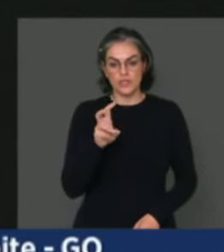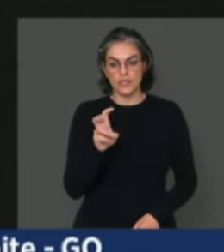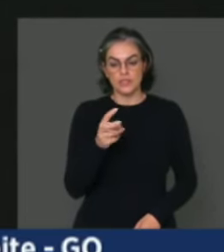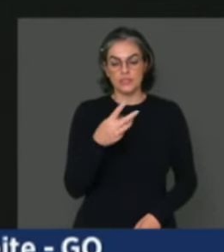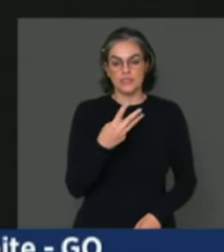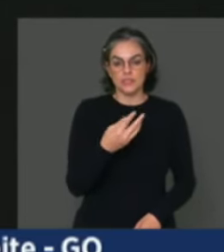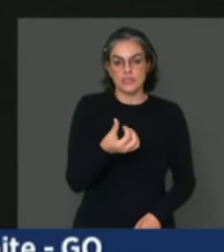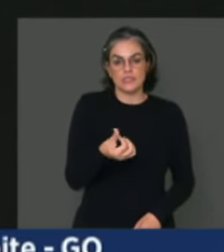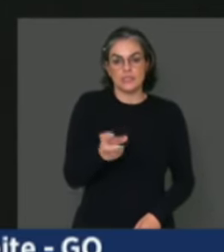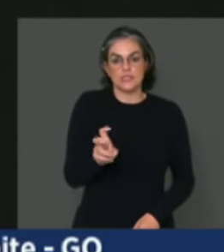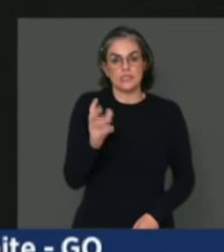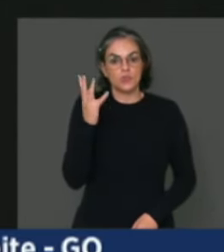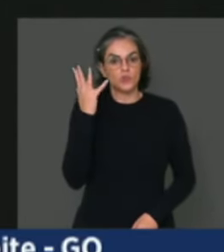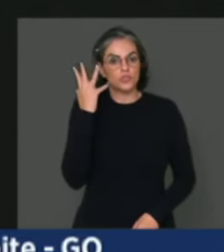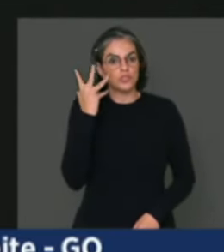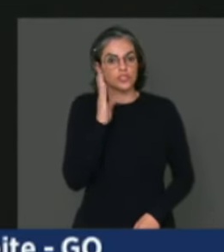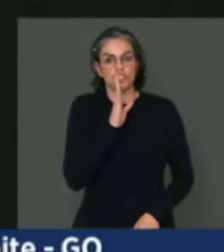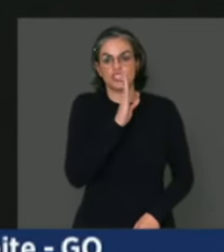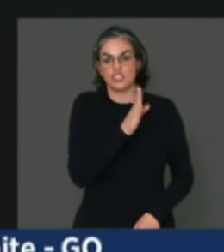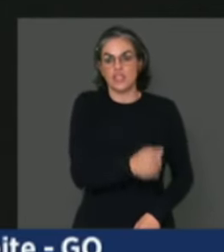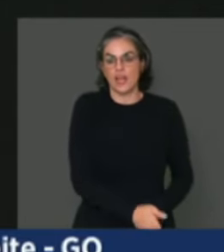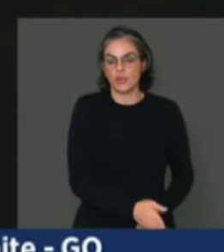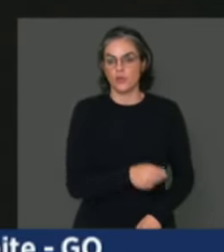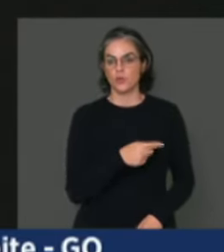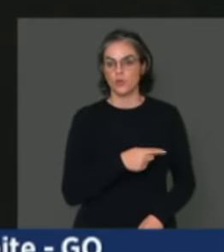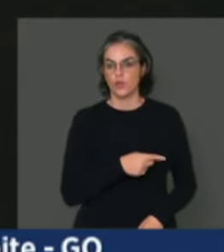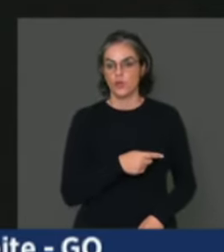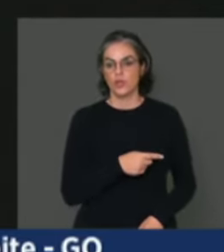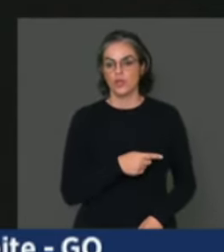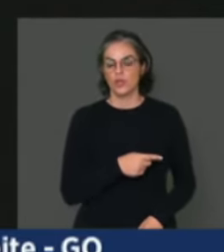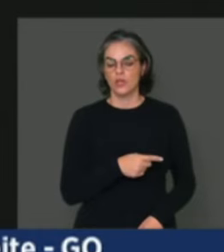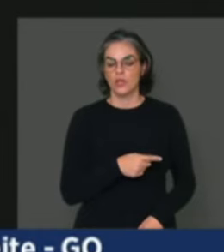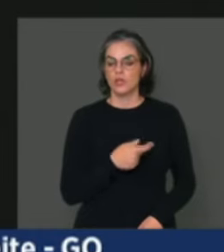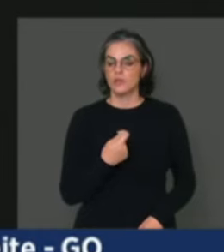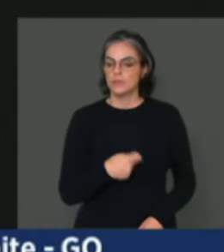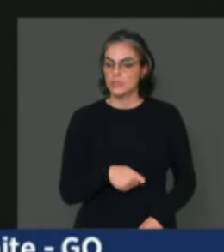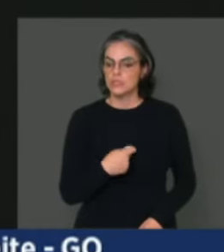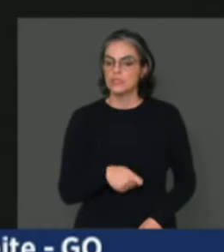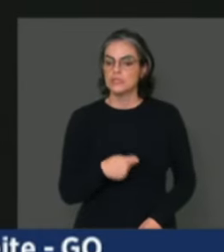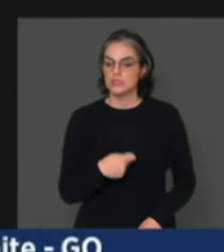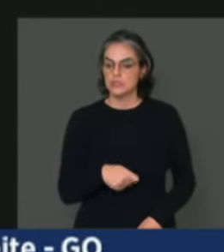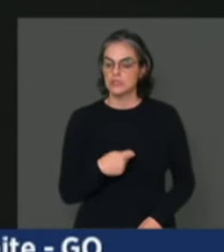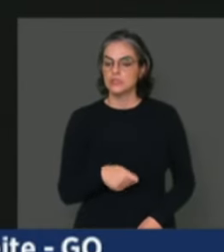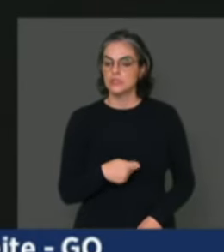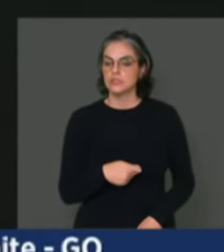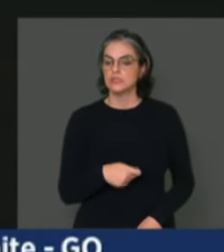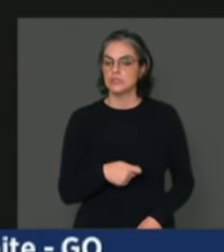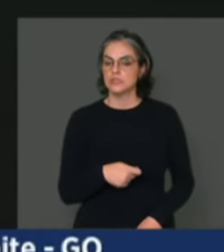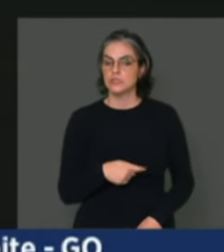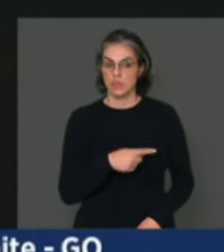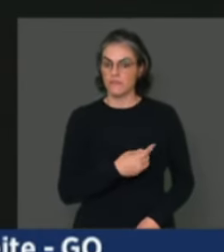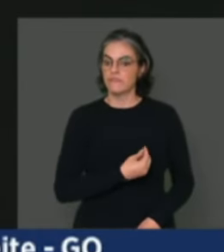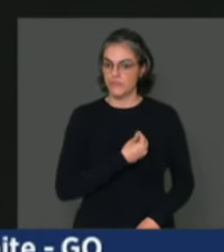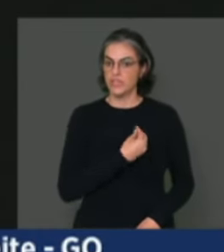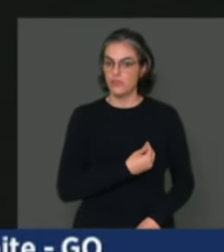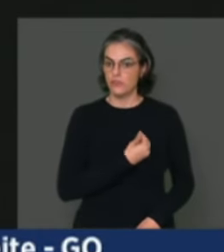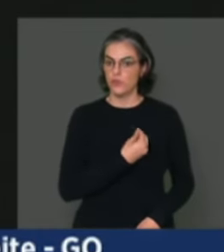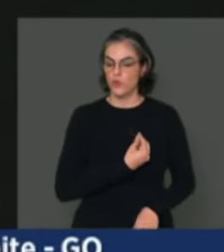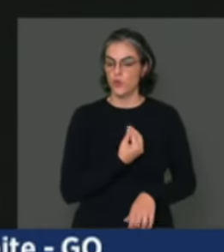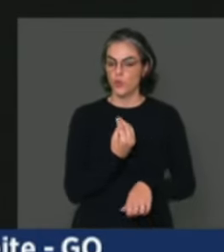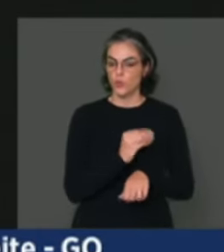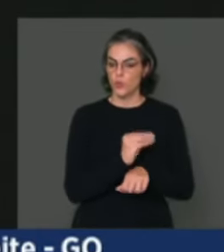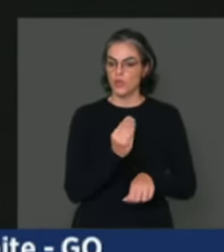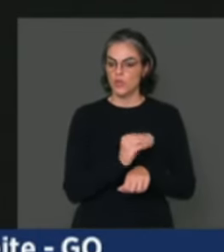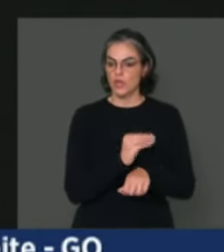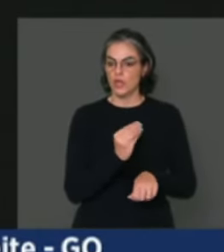E nós temos que estar alimentando, lidando com seres vivos, vaca